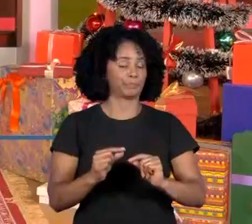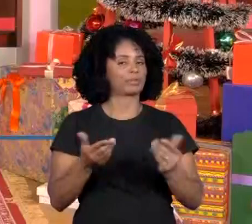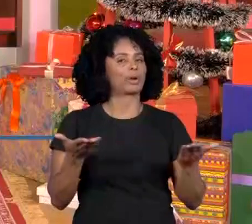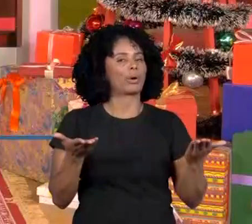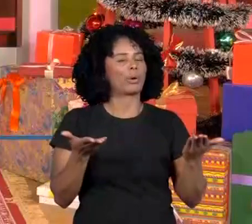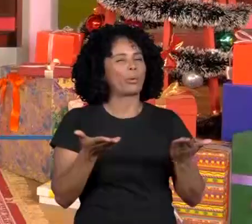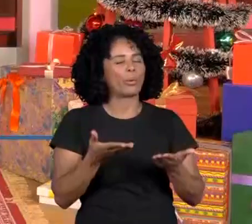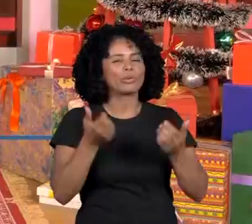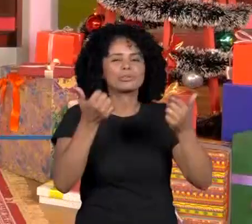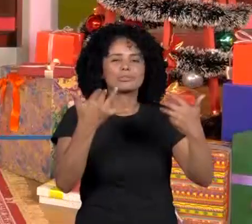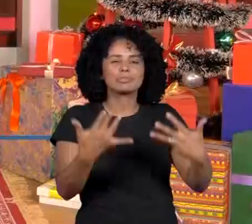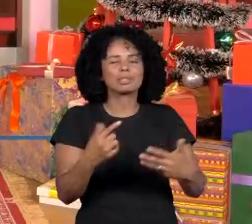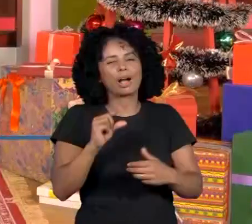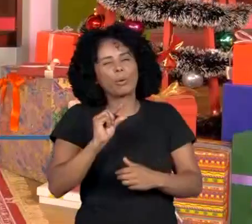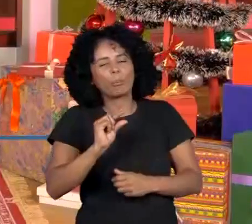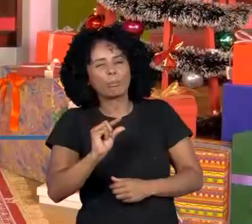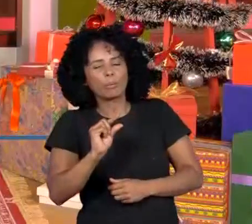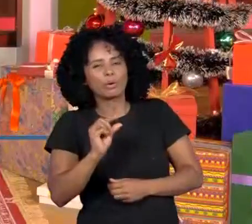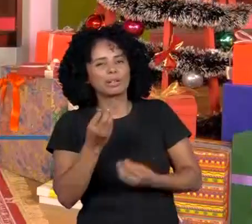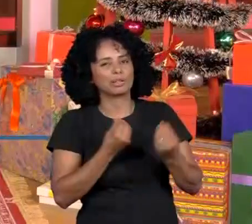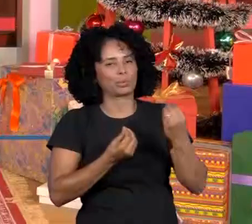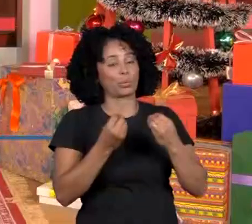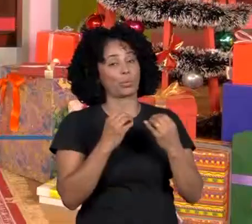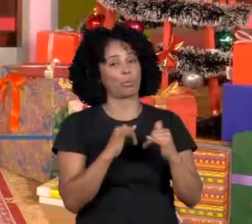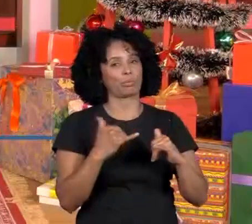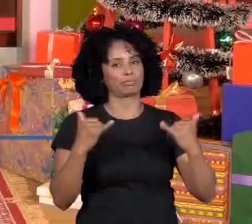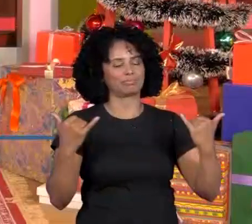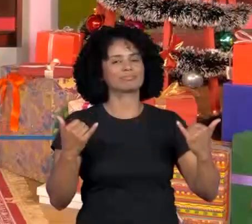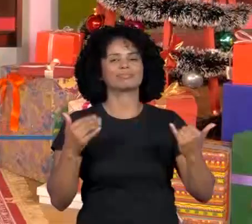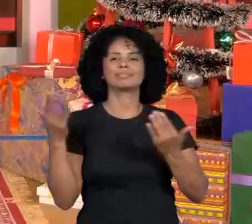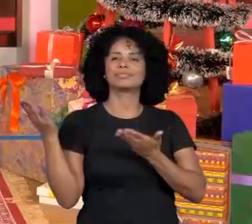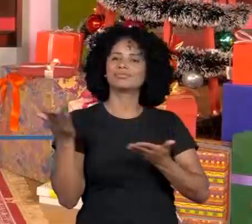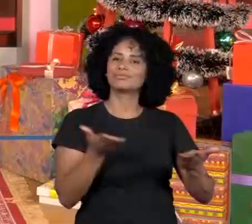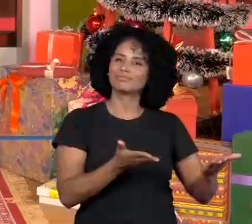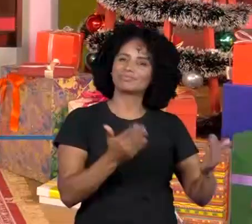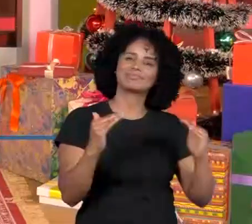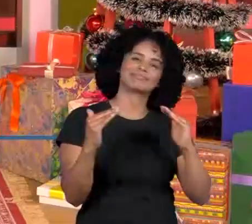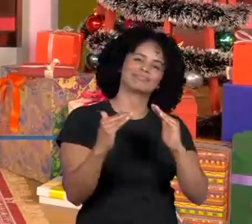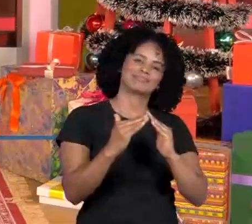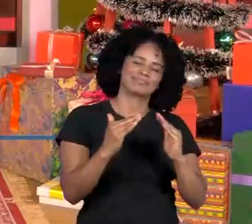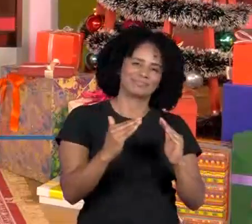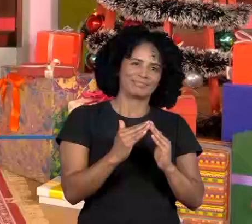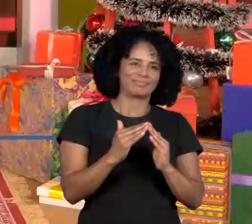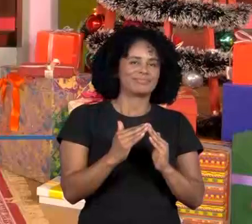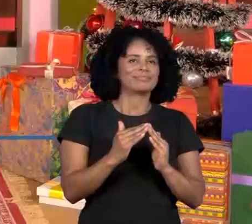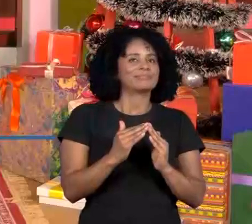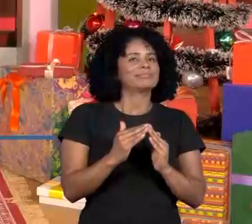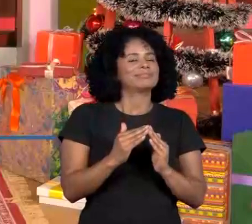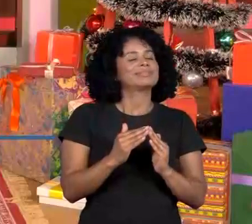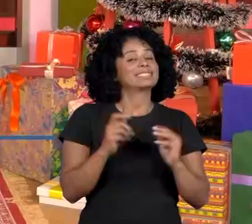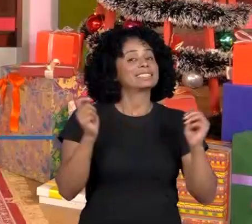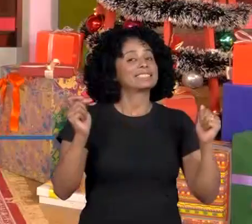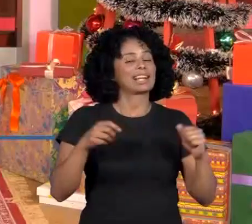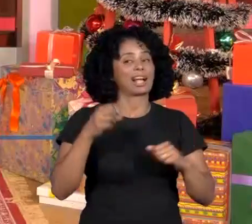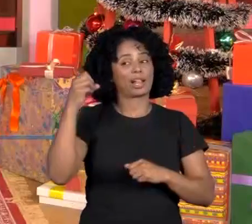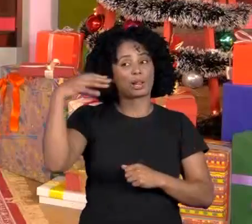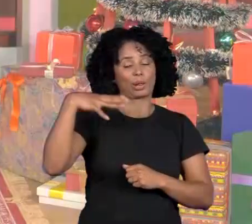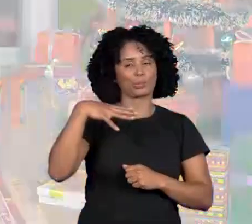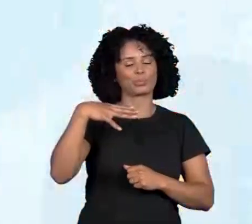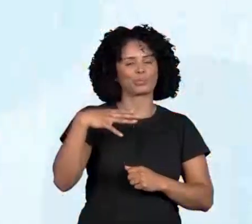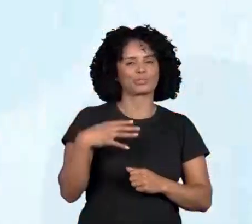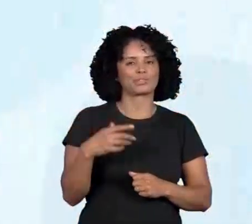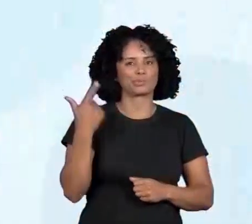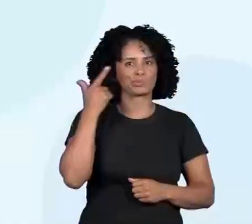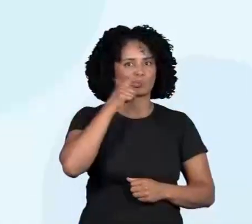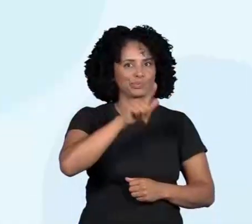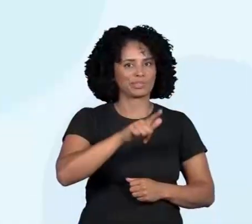pouquinho mais de como a energia elétrica chega à nossa residência a fim de acender essa lâmpada. Como